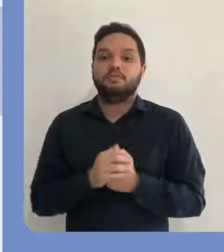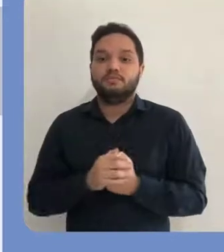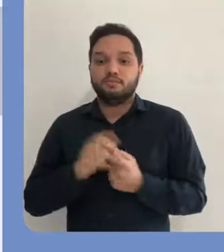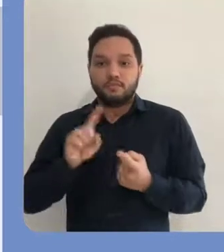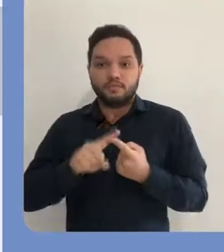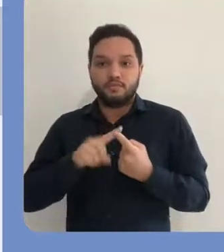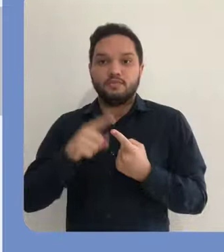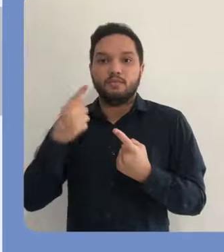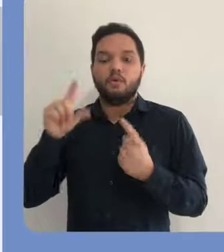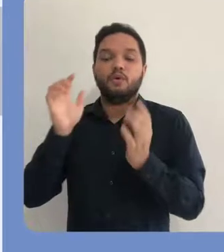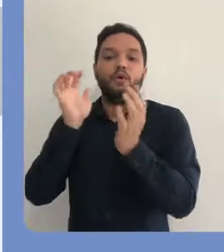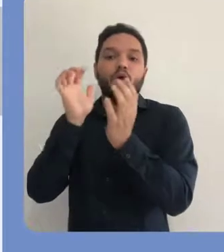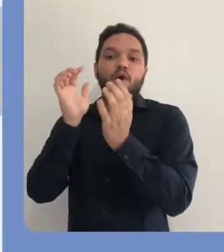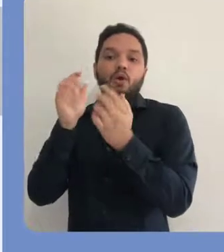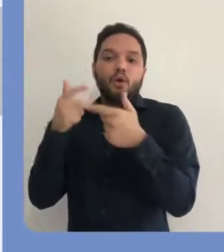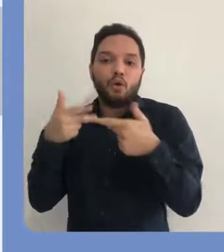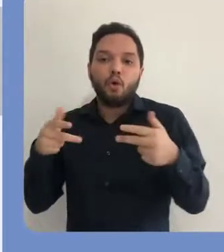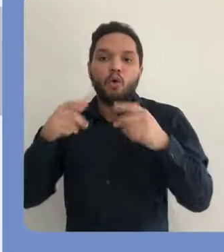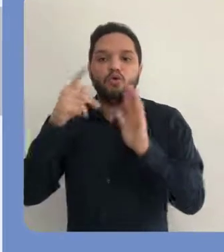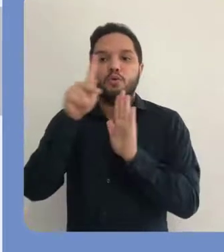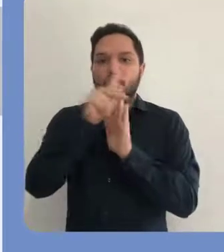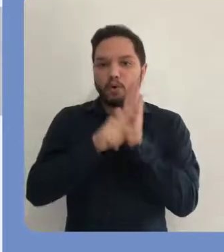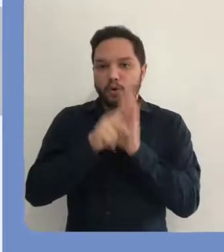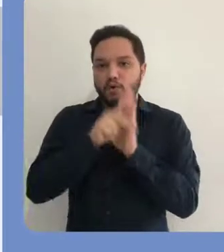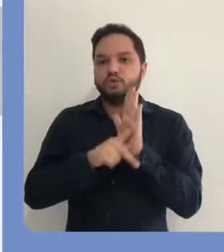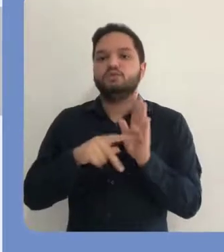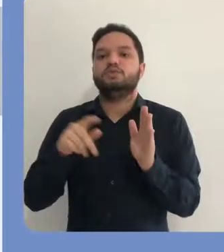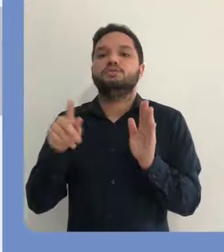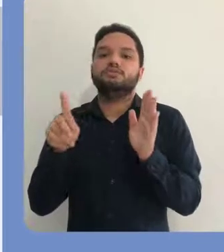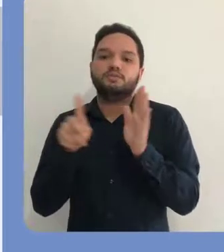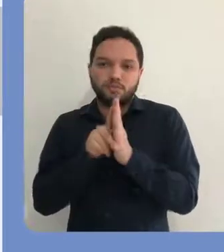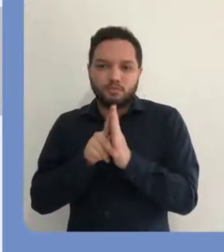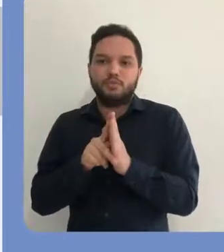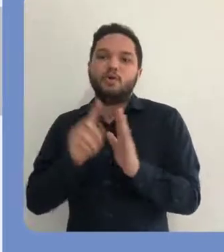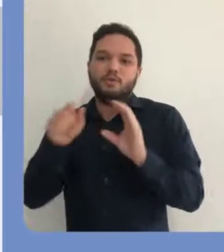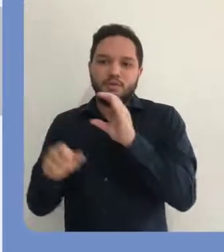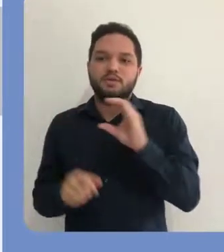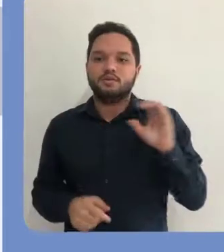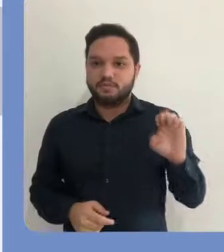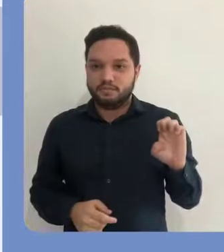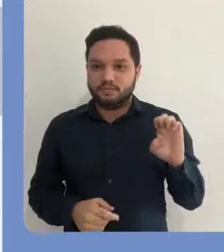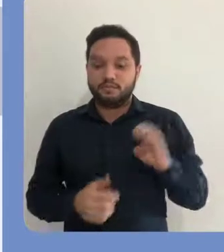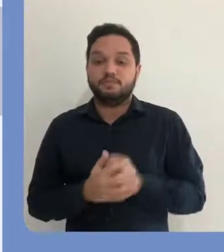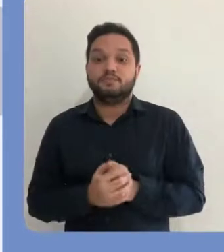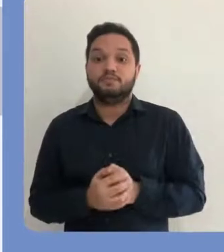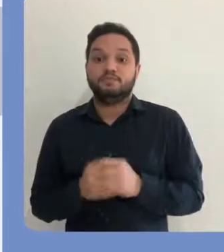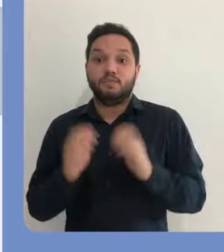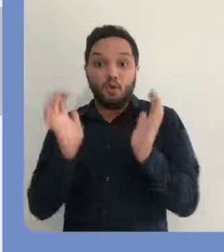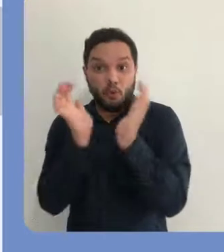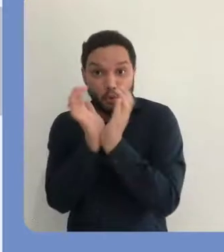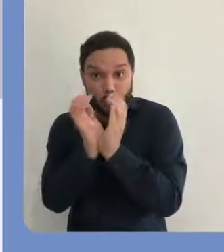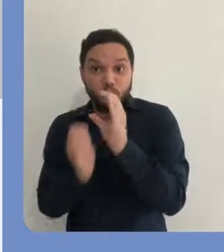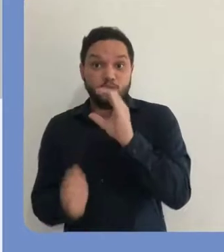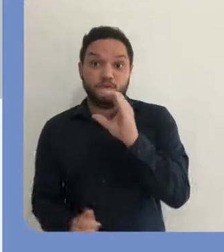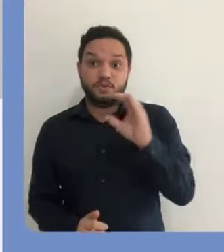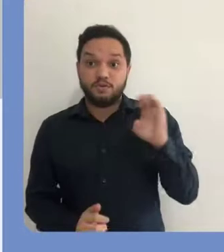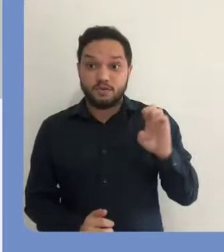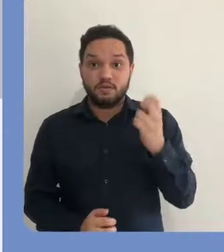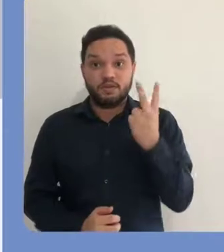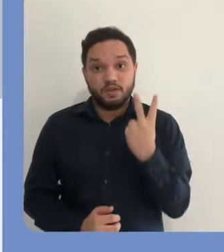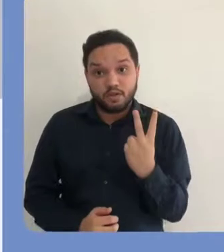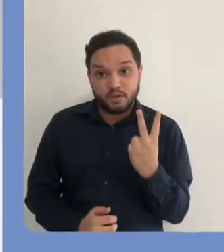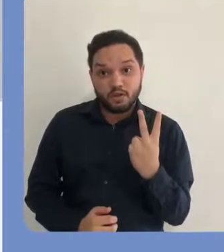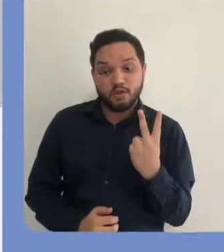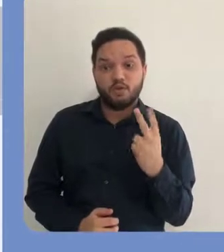pós-graduação e também alguns laboratórios que estão sob a gerência do centro de comunicação e expressão. Além